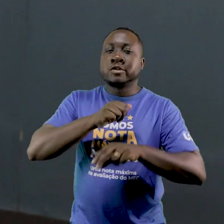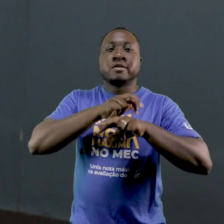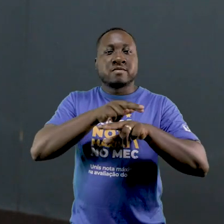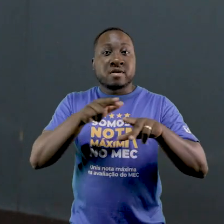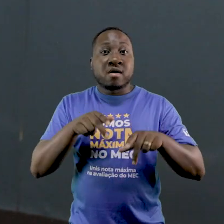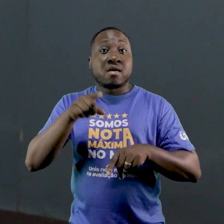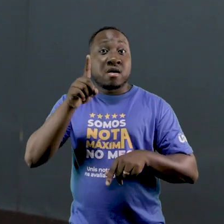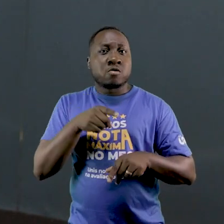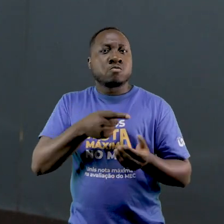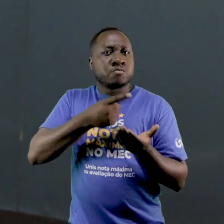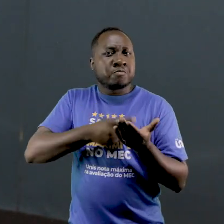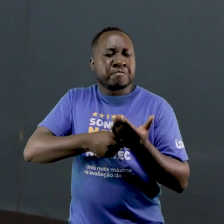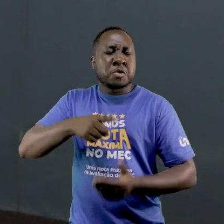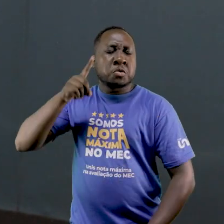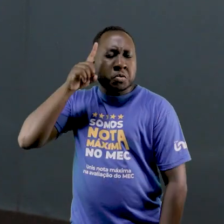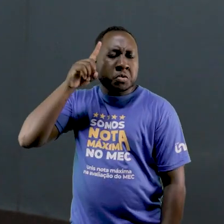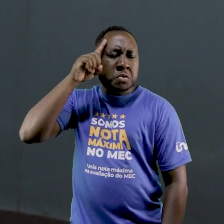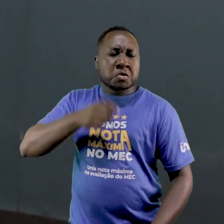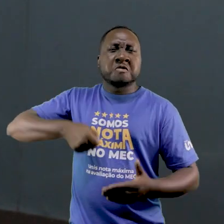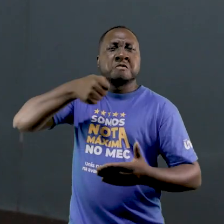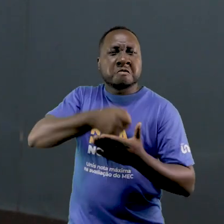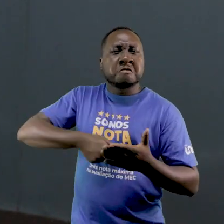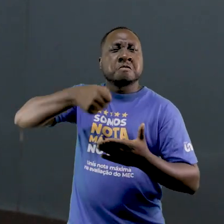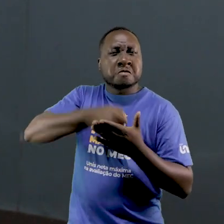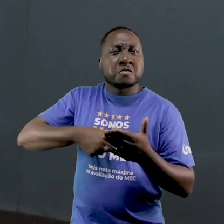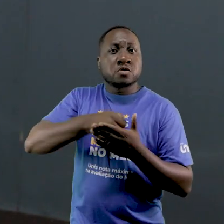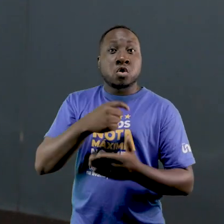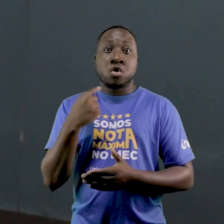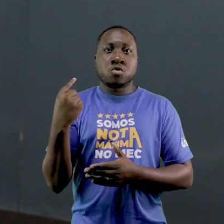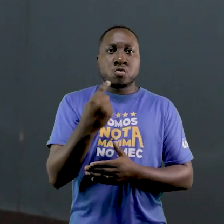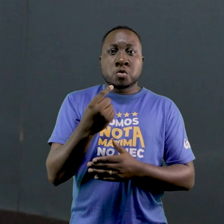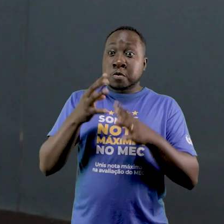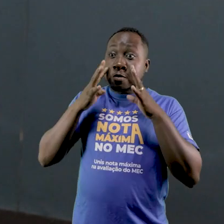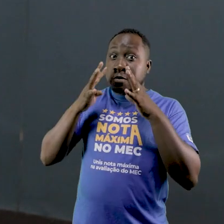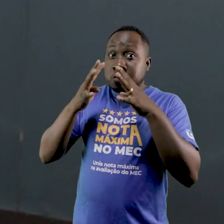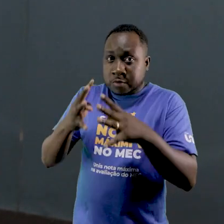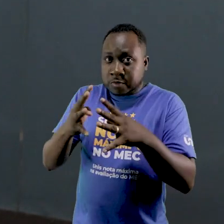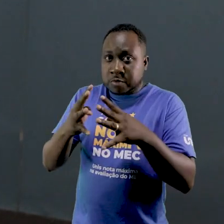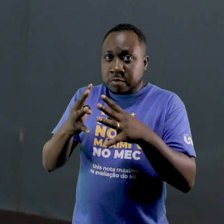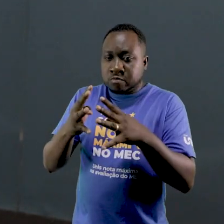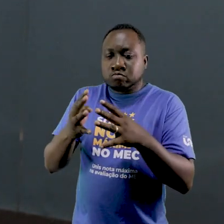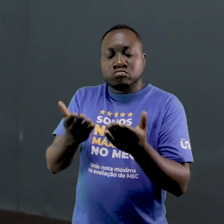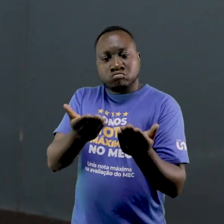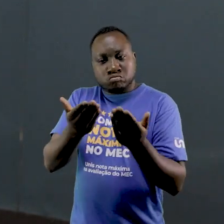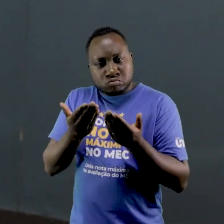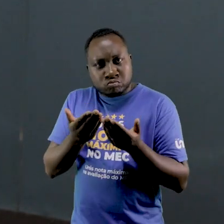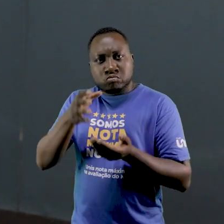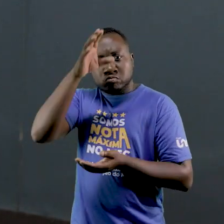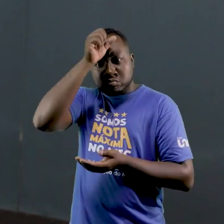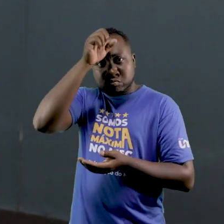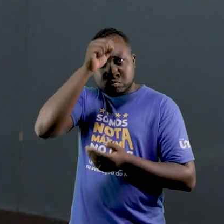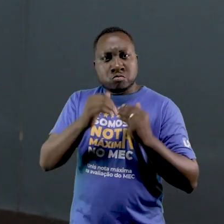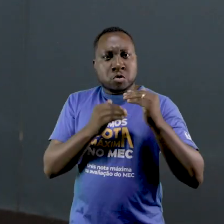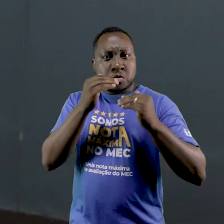reconhecer que o trabalho ainda não está concluído. A diversidade é um compromisso contínuo e estamos